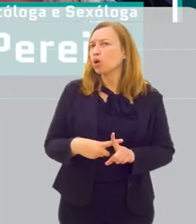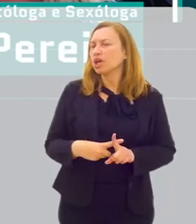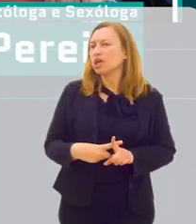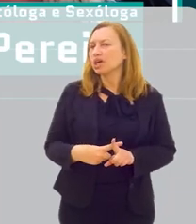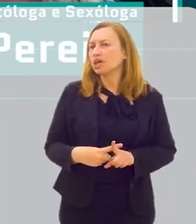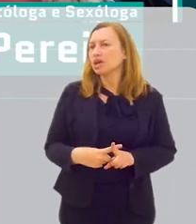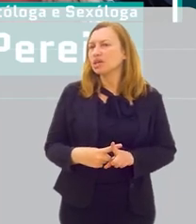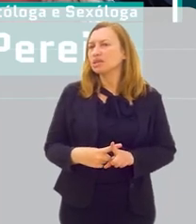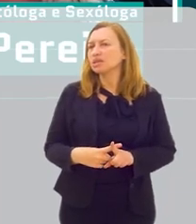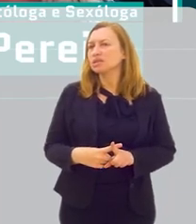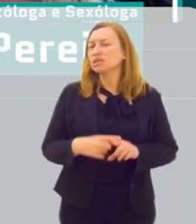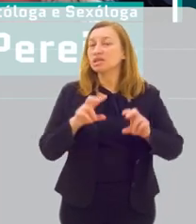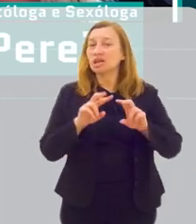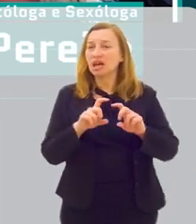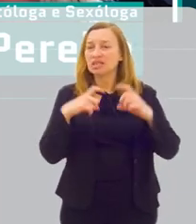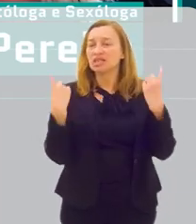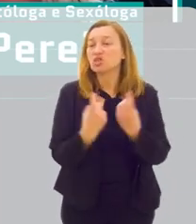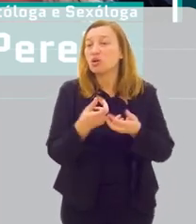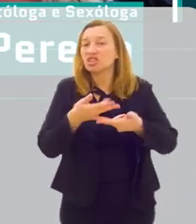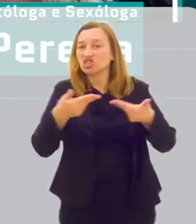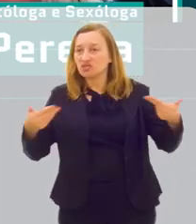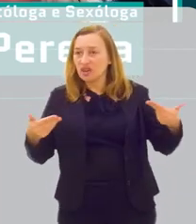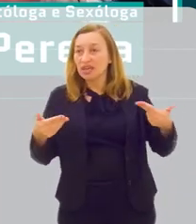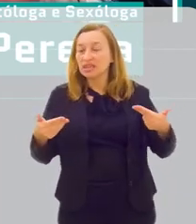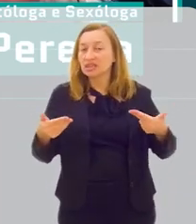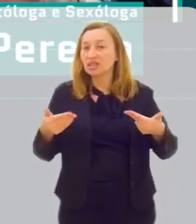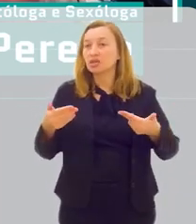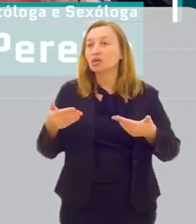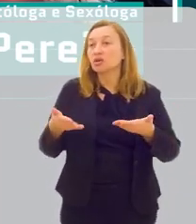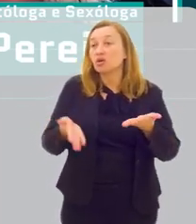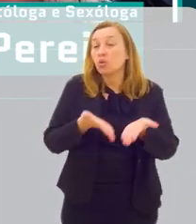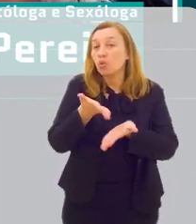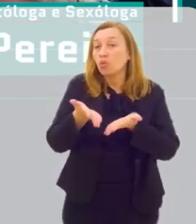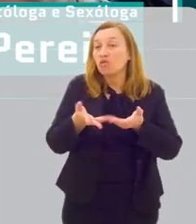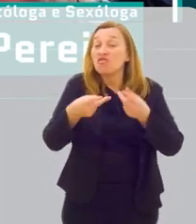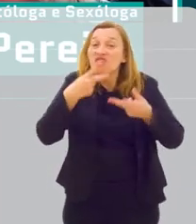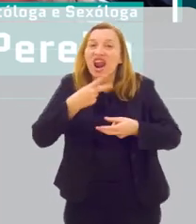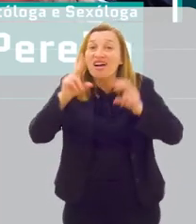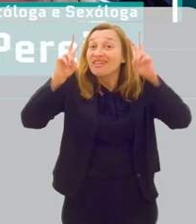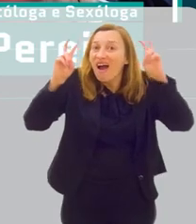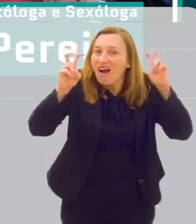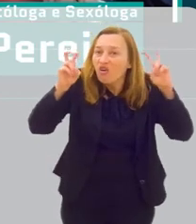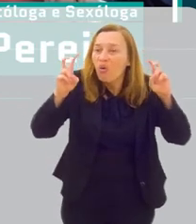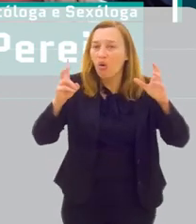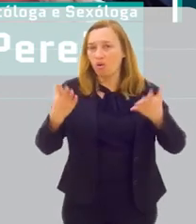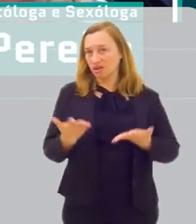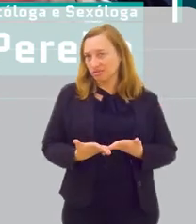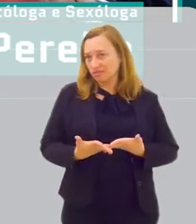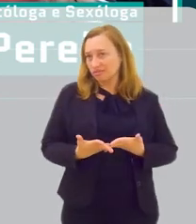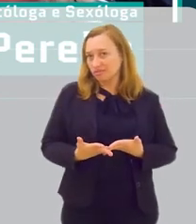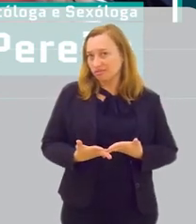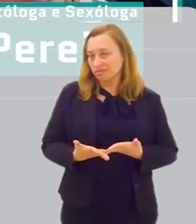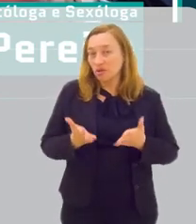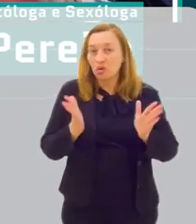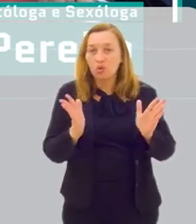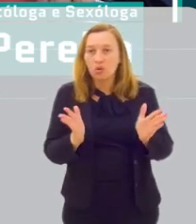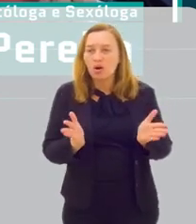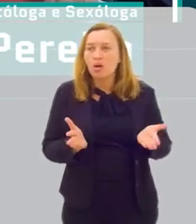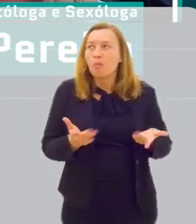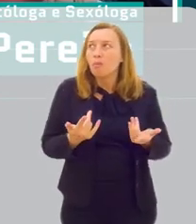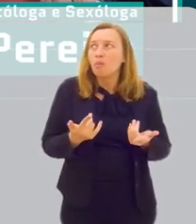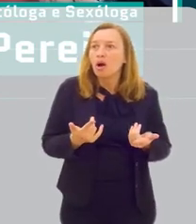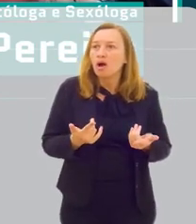Não, porque a questão dos assexuais está sendo tratada agora, abordada, tematizada